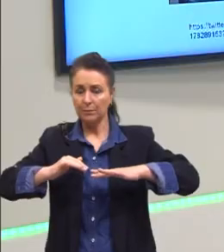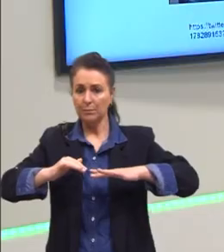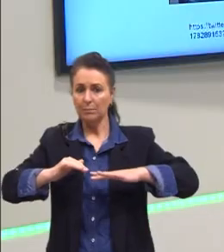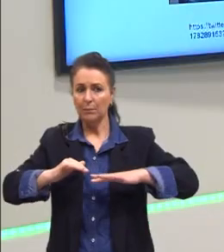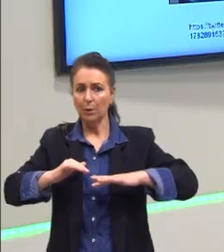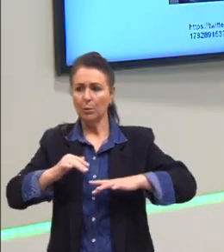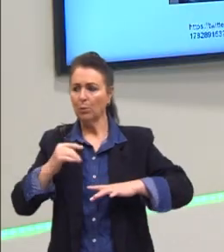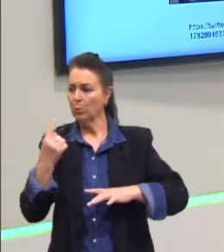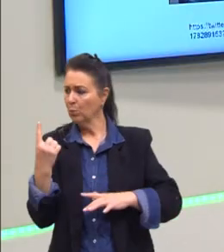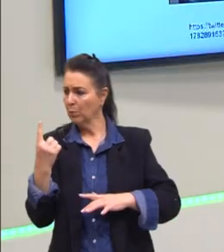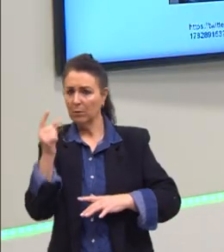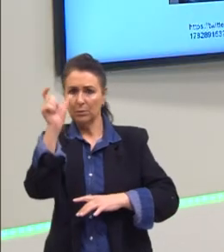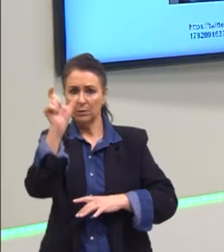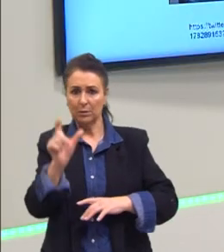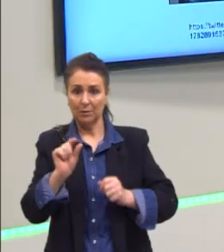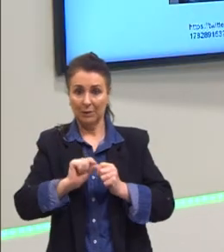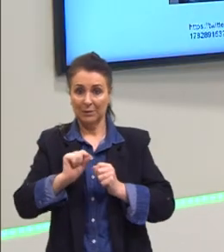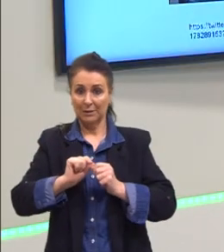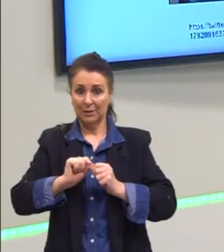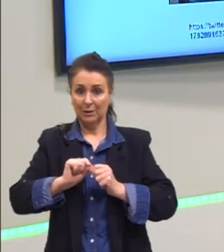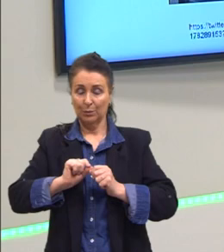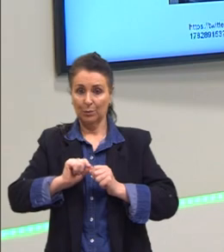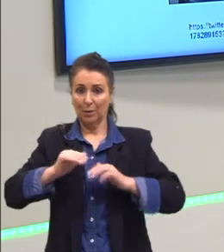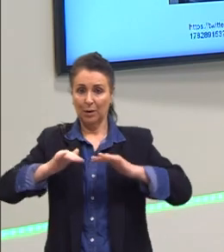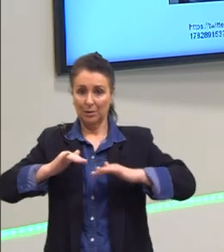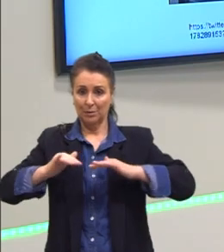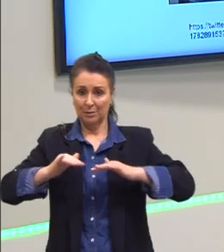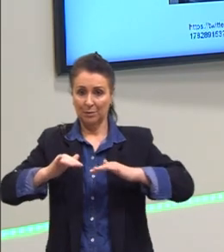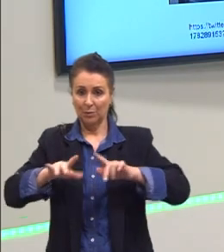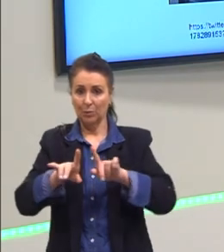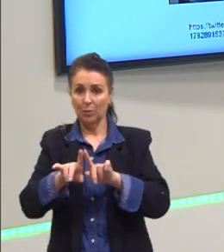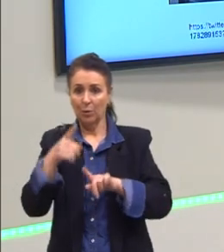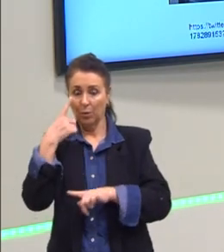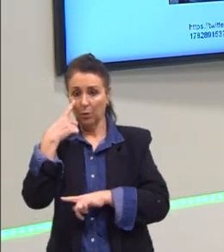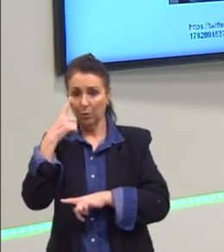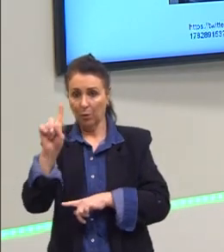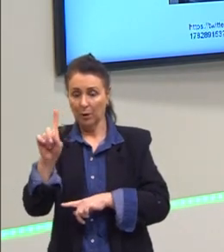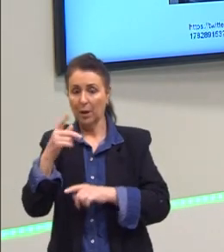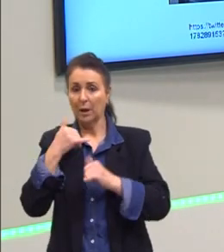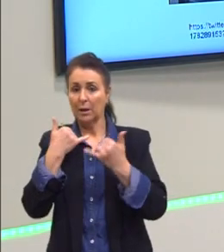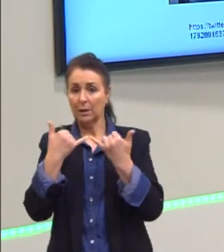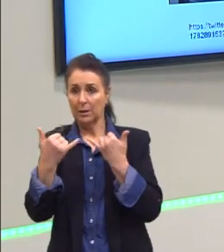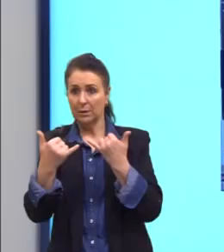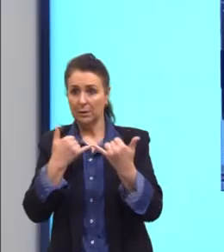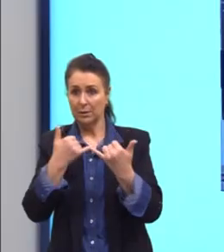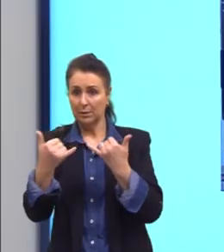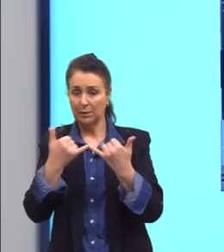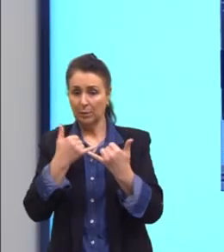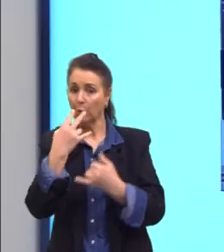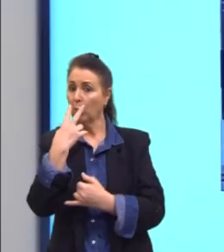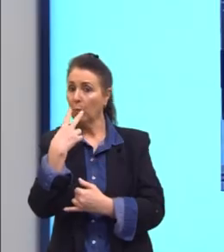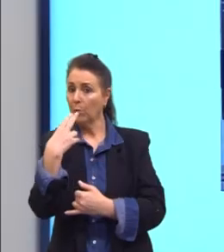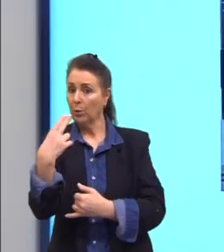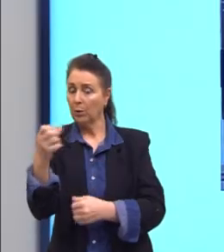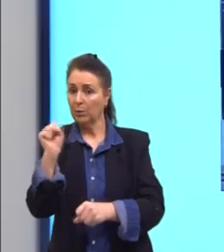uma única pessoa para realizar essa ação. Olha esse aqui, ó. Um exemplo. Masks must be worn in the store.